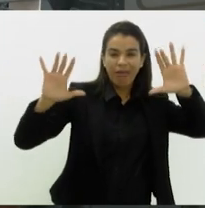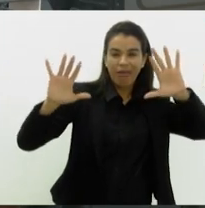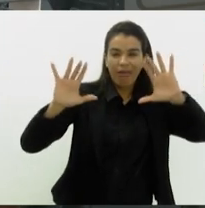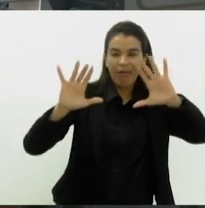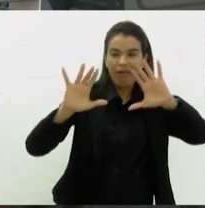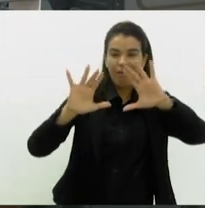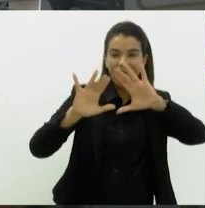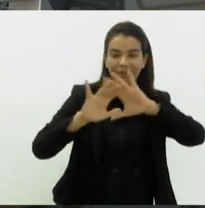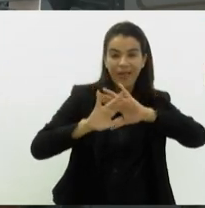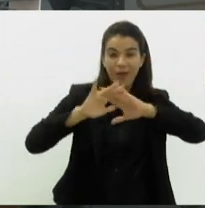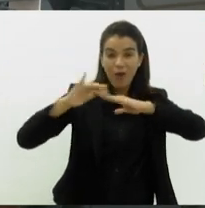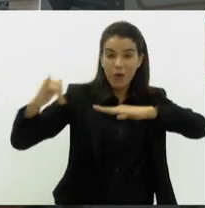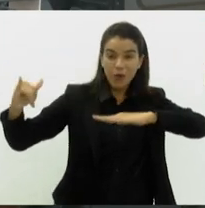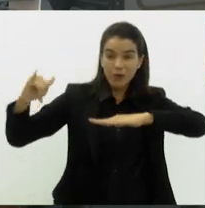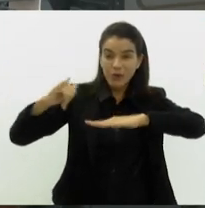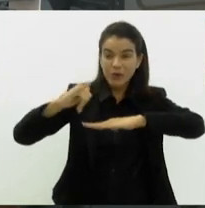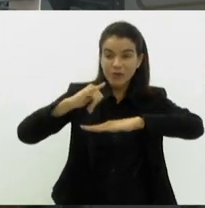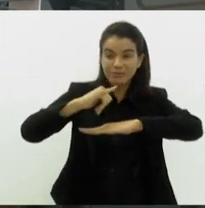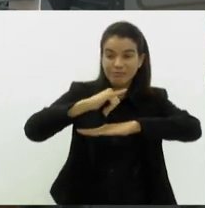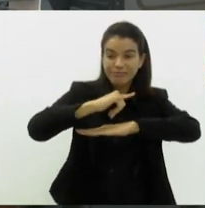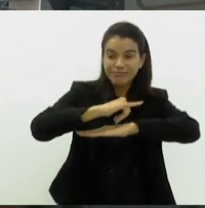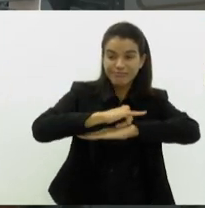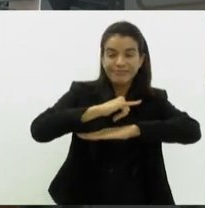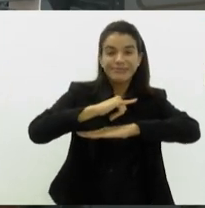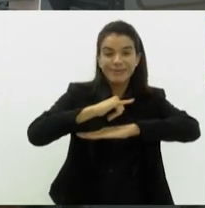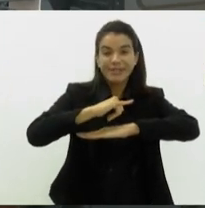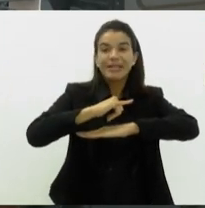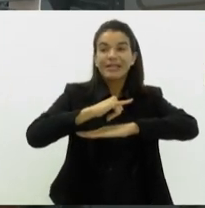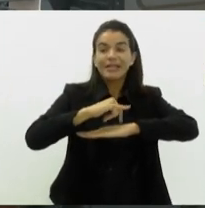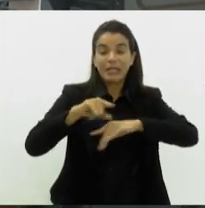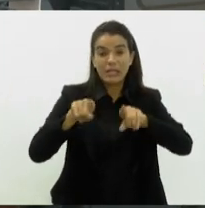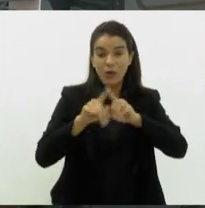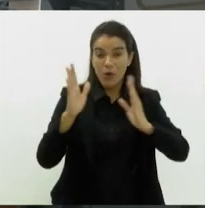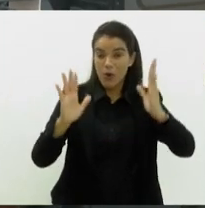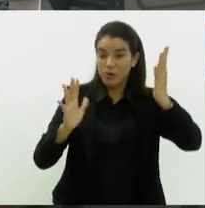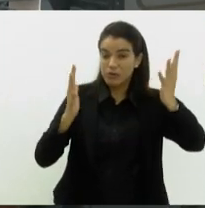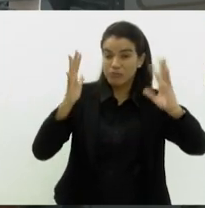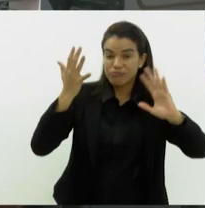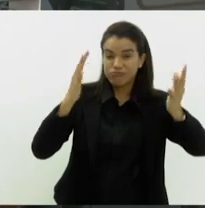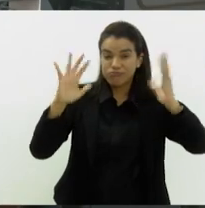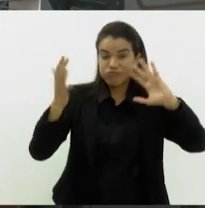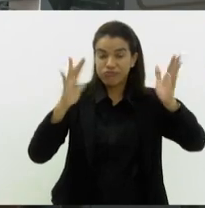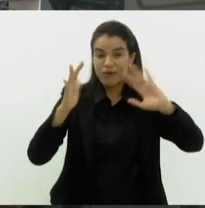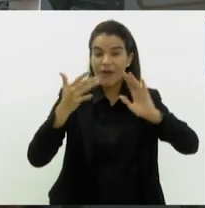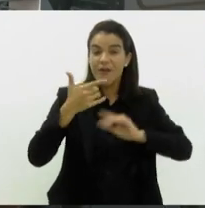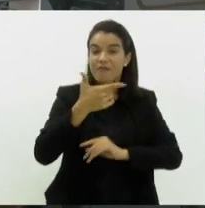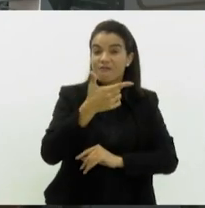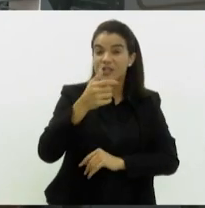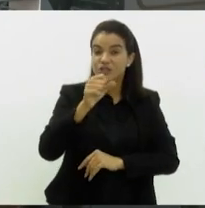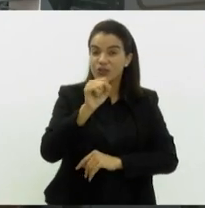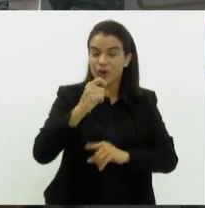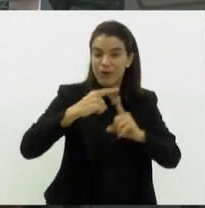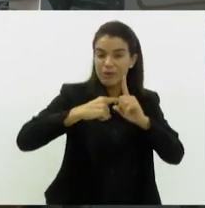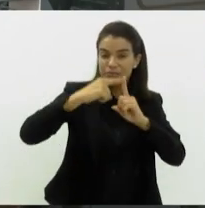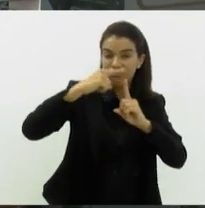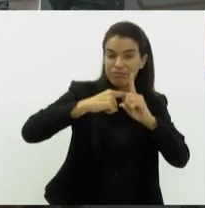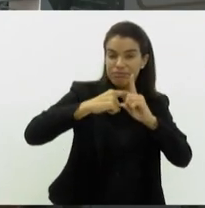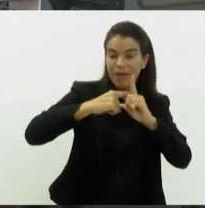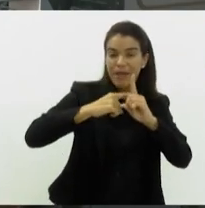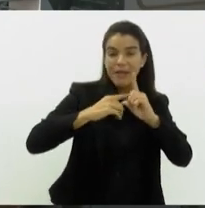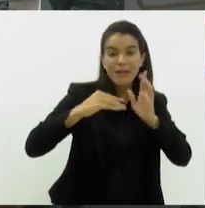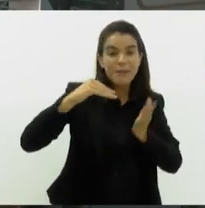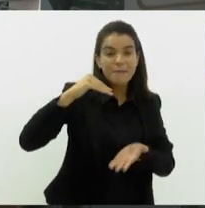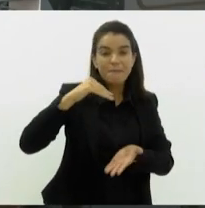Fiscal, o aeroporto Santos Dumont e a previsão aqui no Rio de Janeiro hoje é de máxima de 28 graus e mínima de